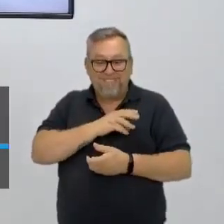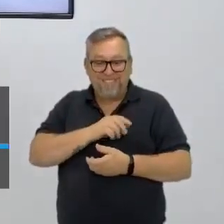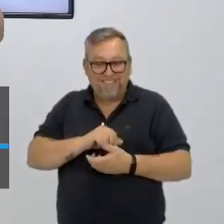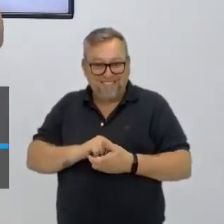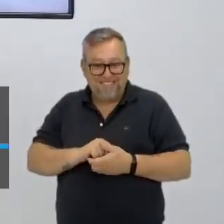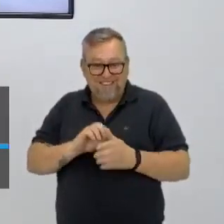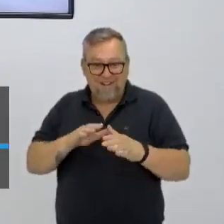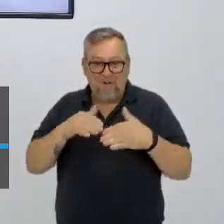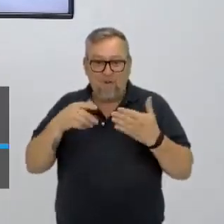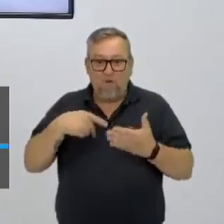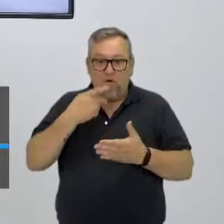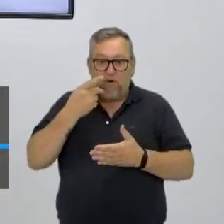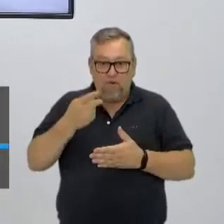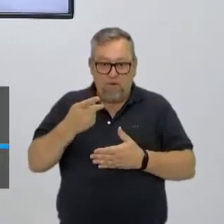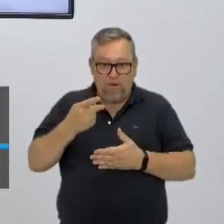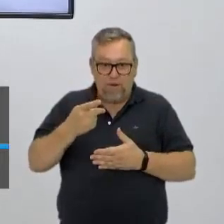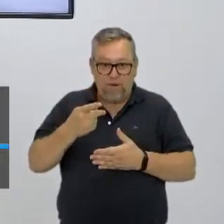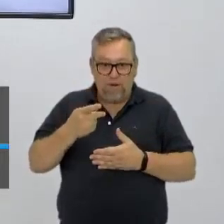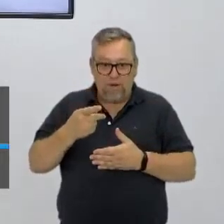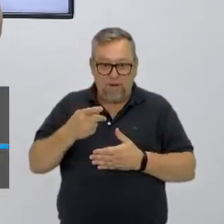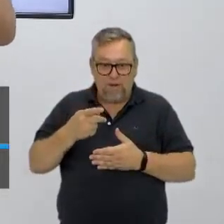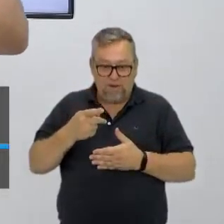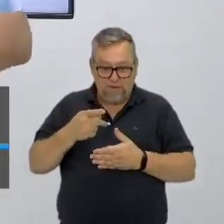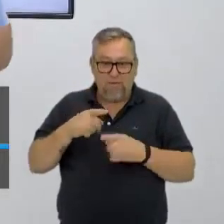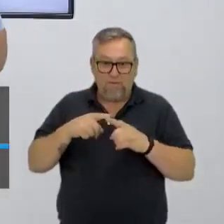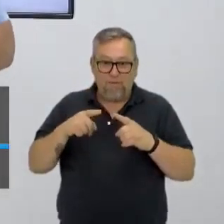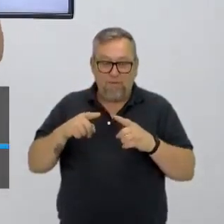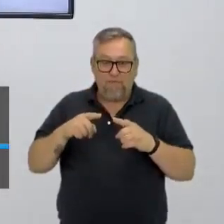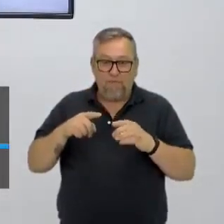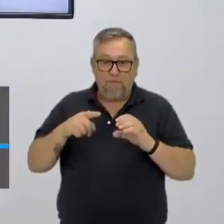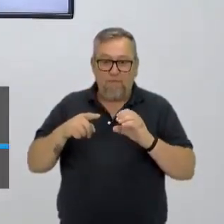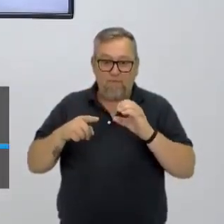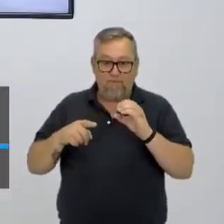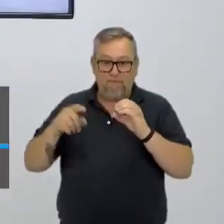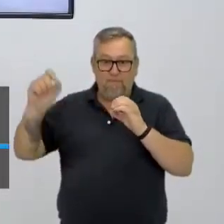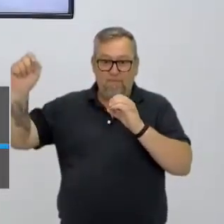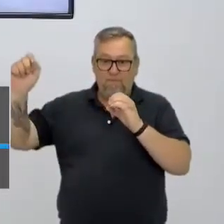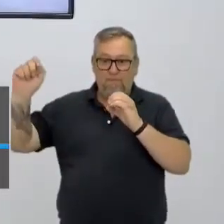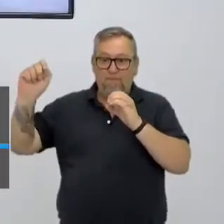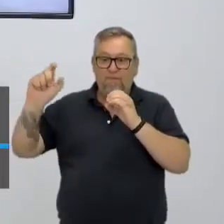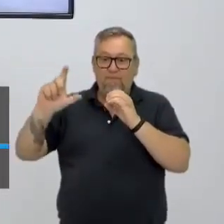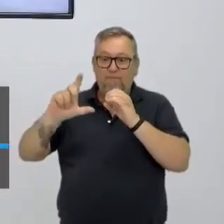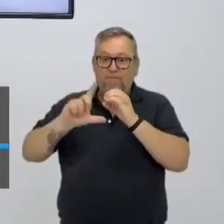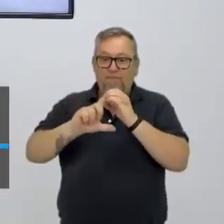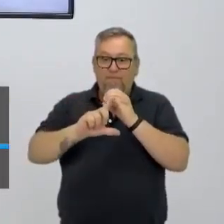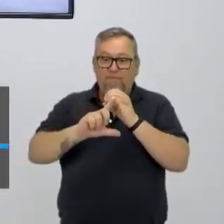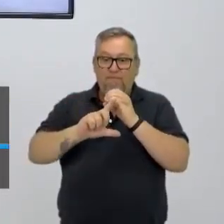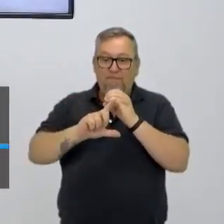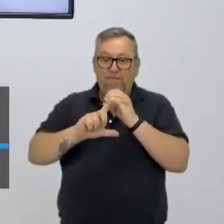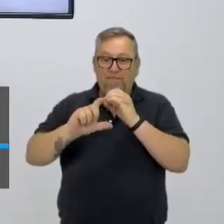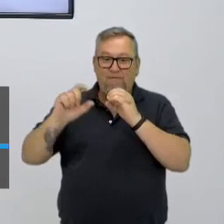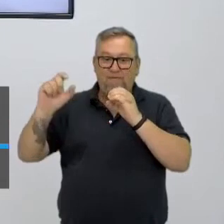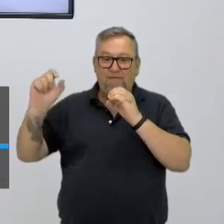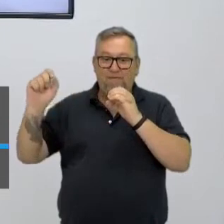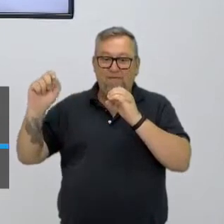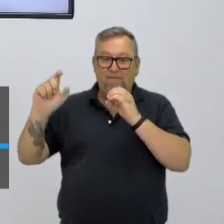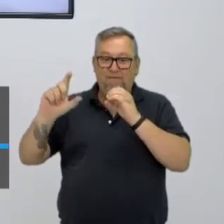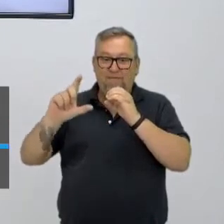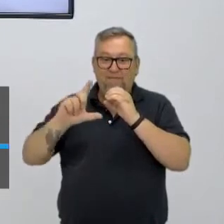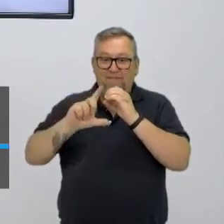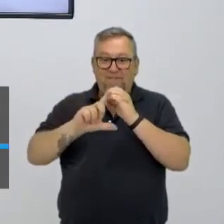quando eu falo efeito estufa, como que a gente faz a sinalização disso? Tem que ser letra por letra?